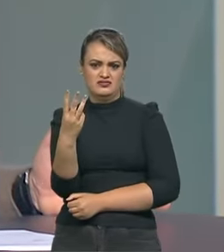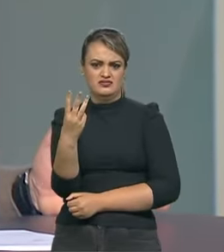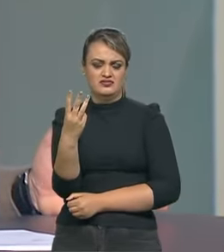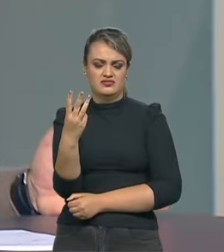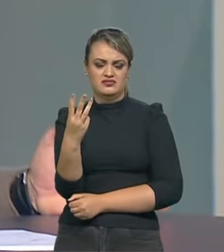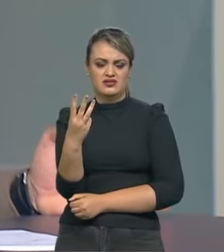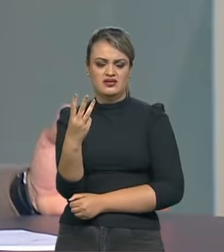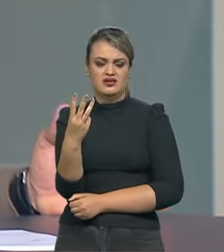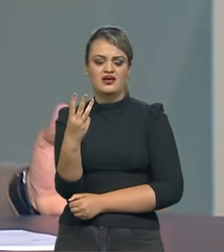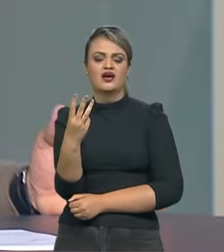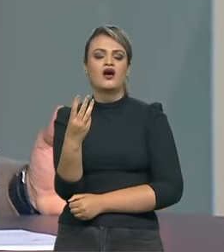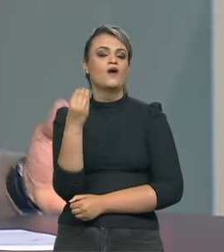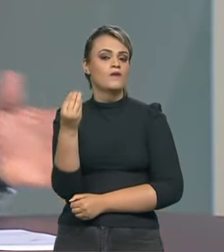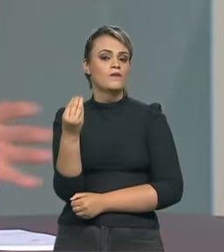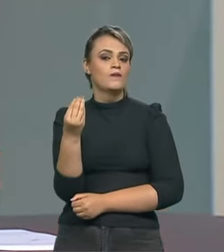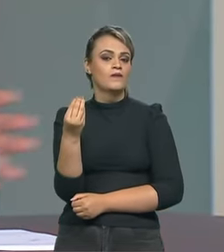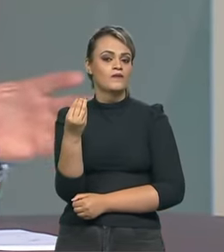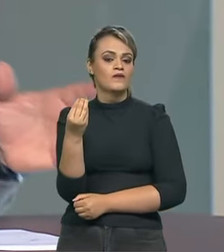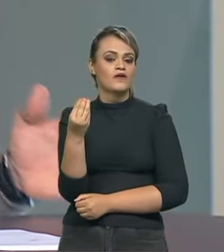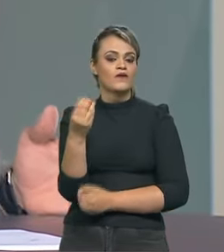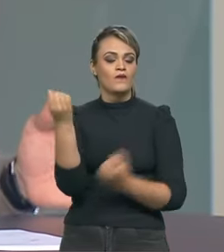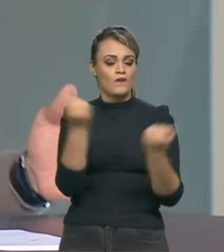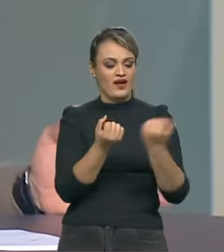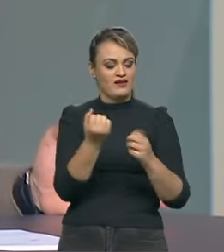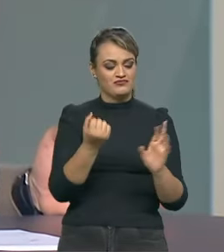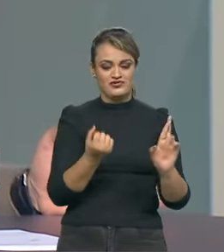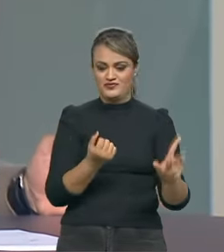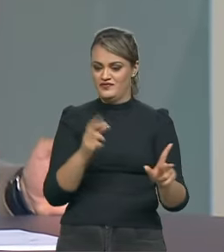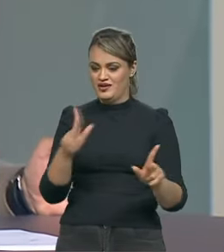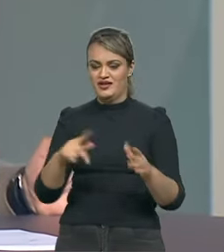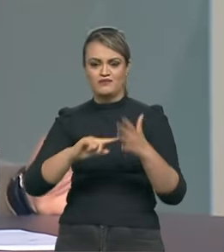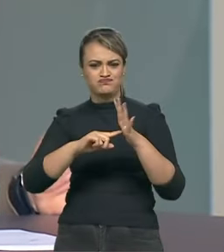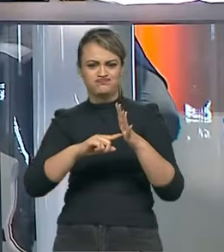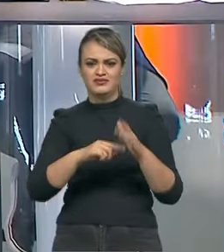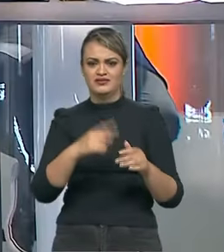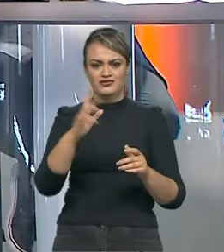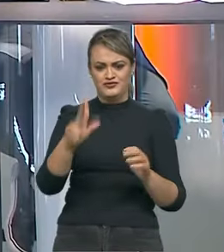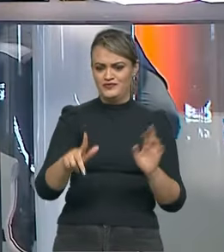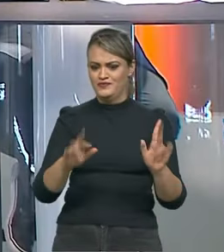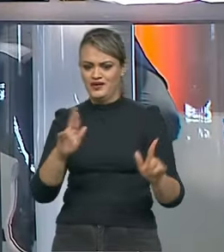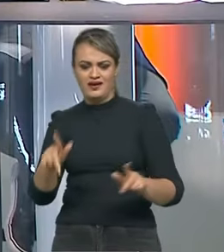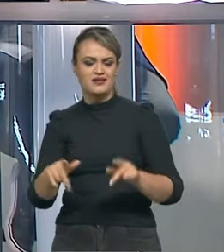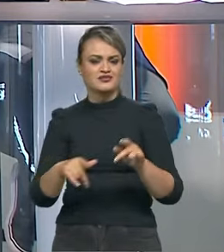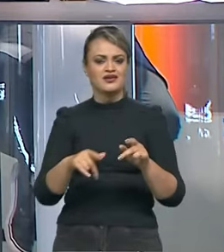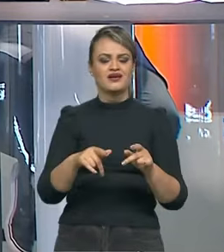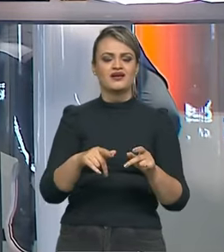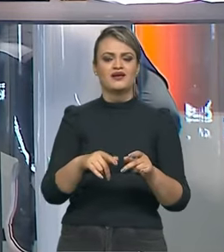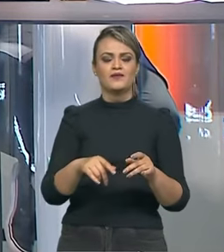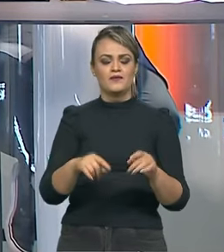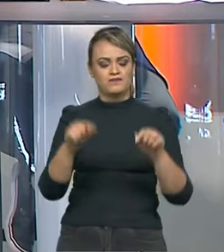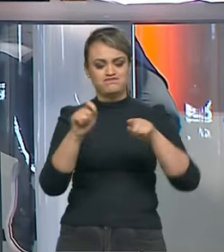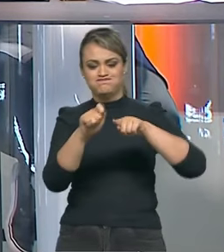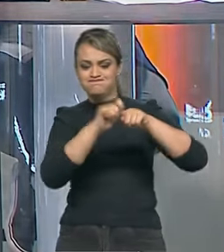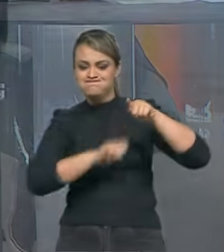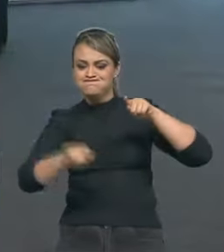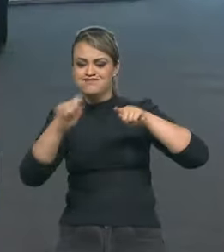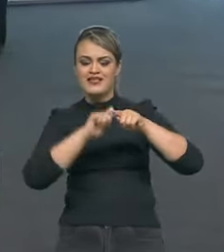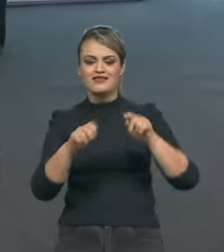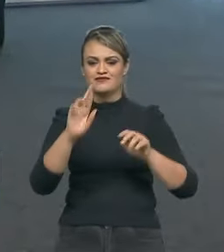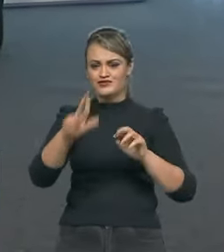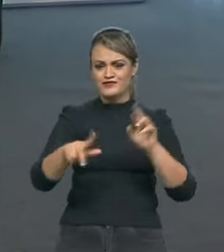dois carros diferentes, com três motores diferentes, com dois pneus diferentes,